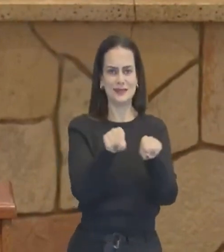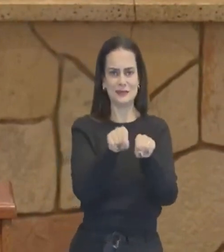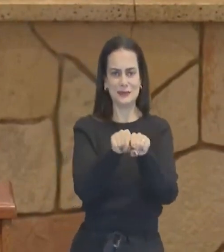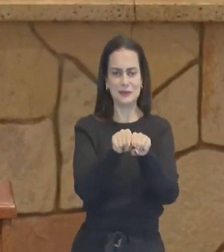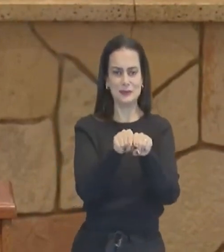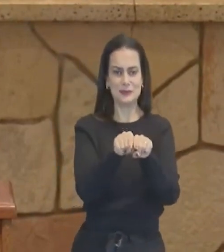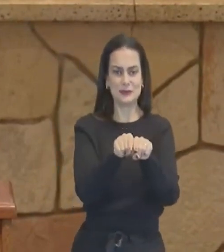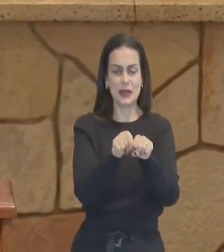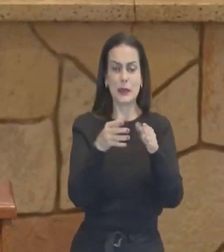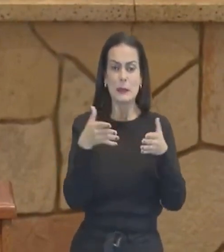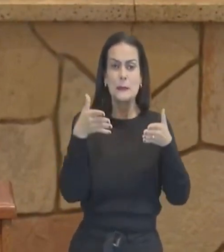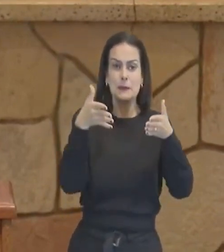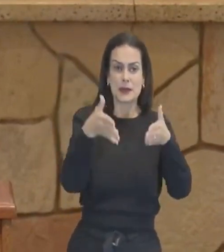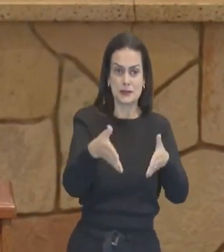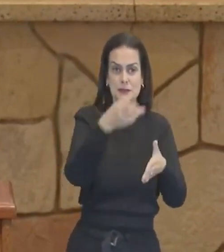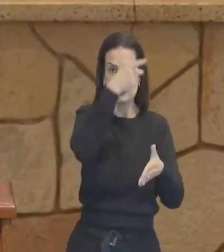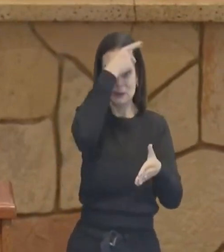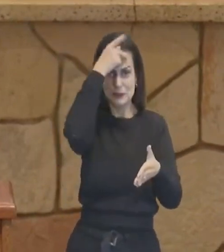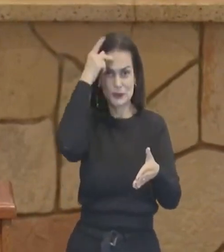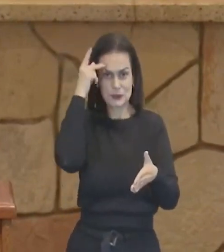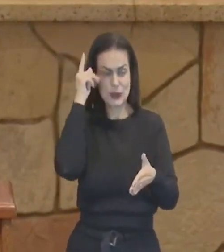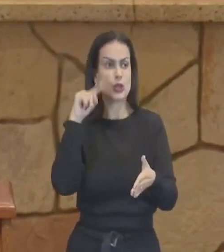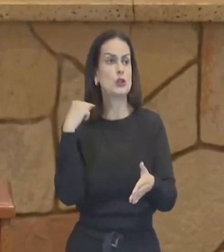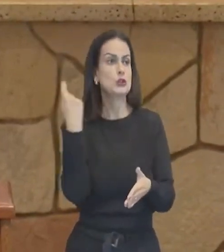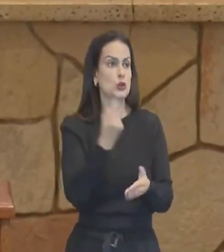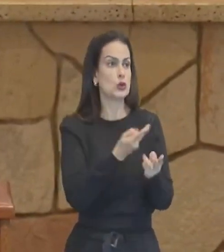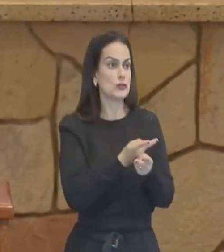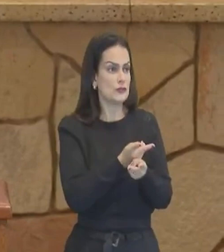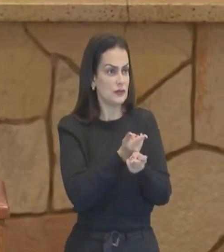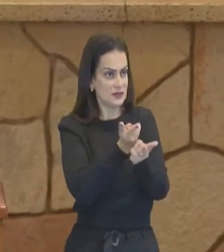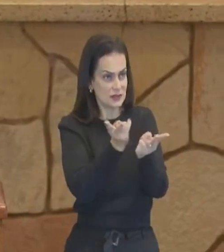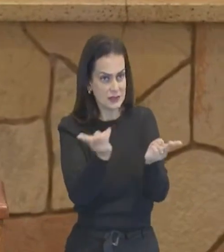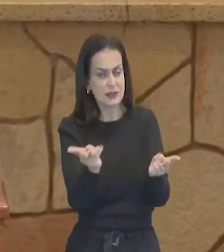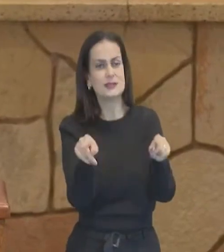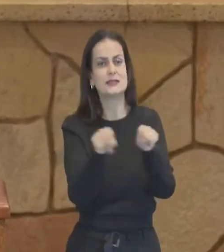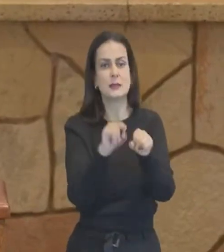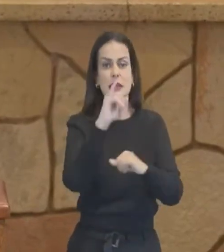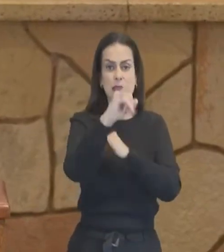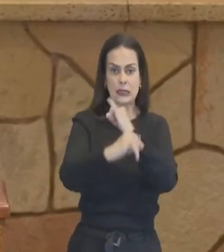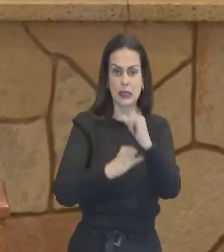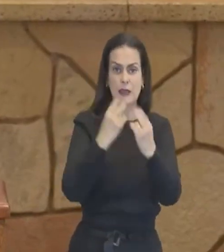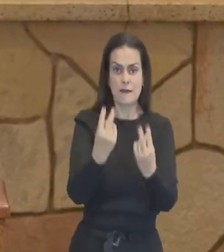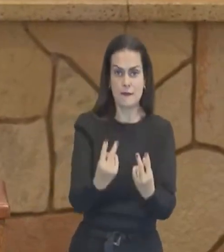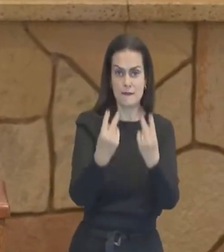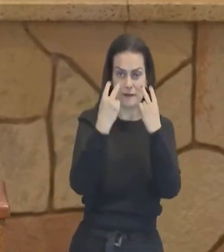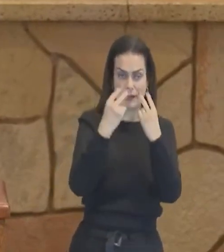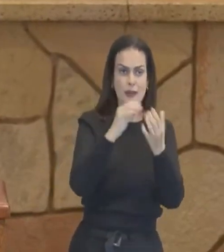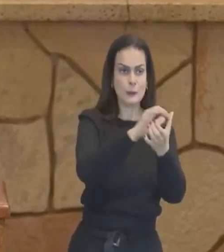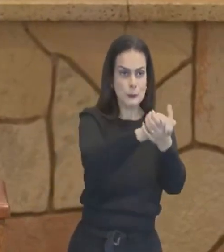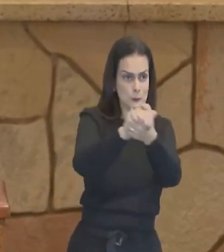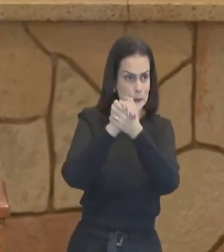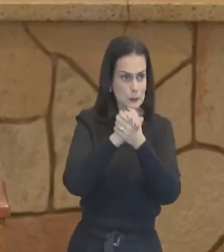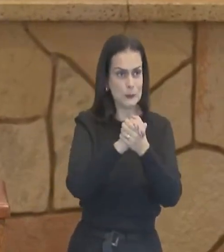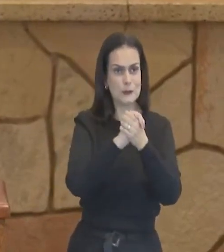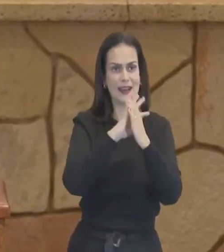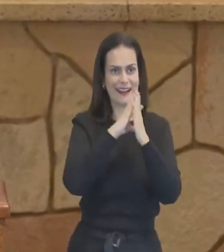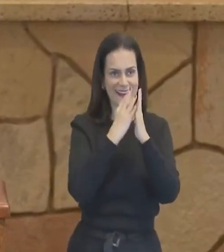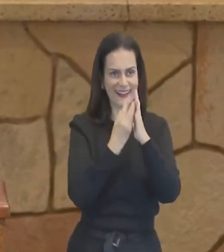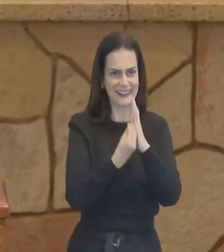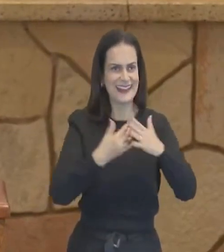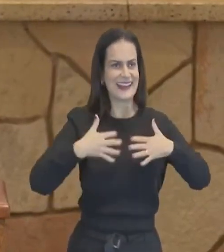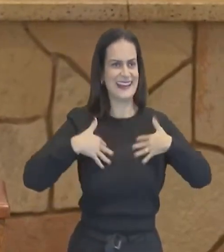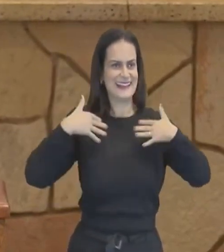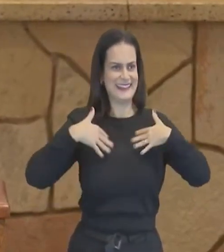pela presença de vocês e todos os nossos visitantes, os nossos internautas, aqueles que estão saudando a igreja, a nossa